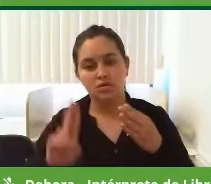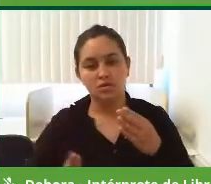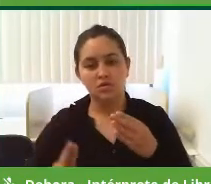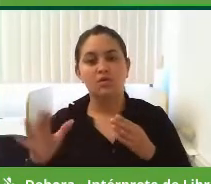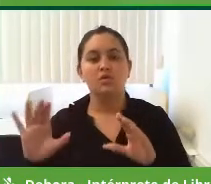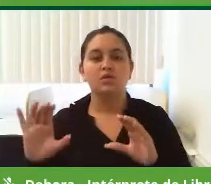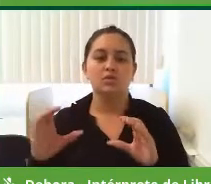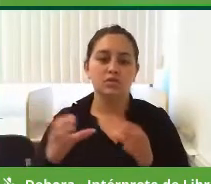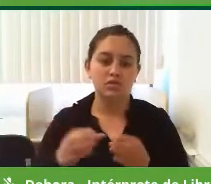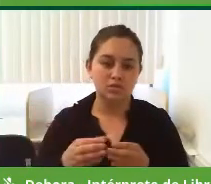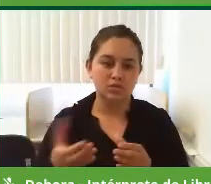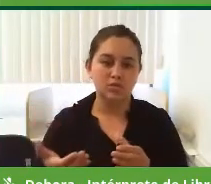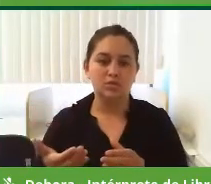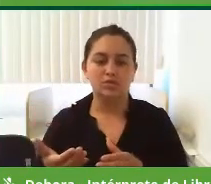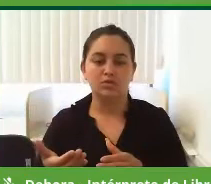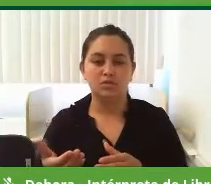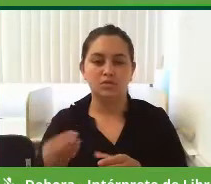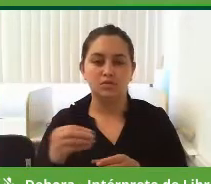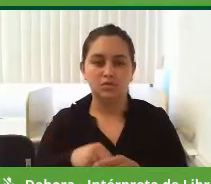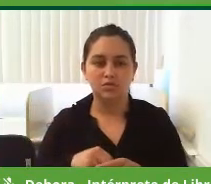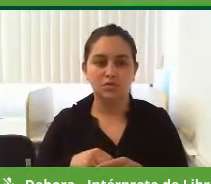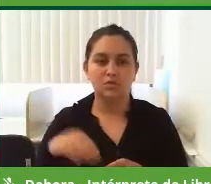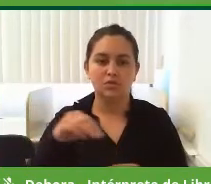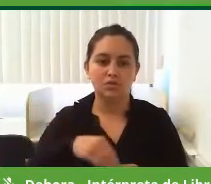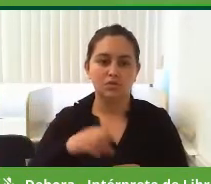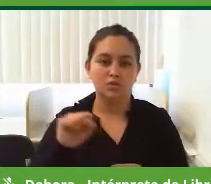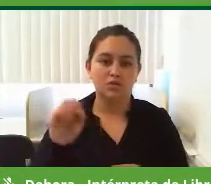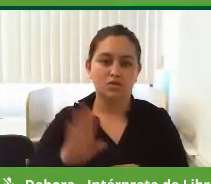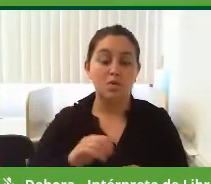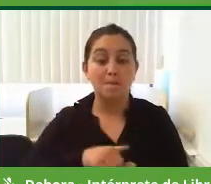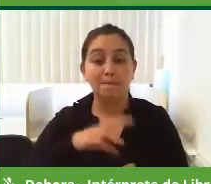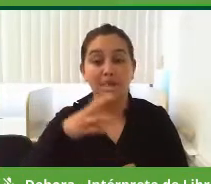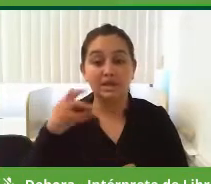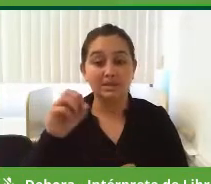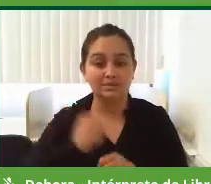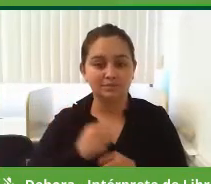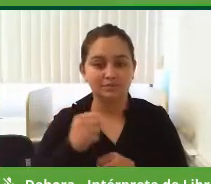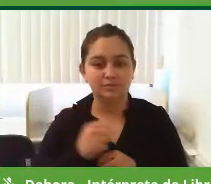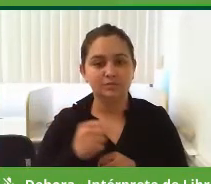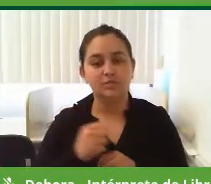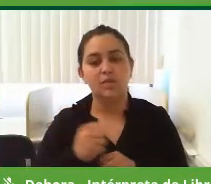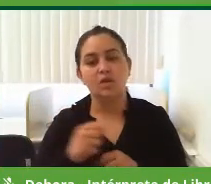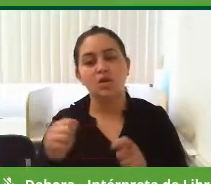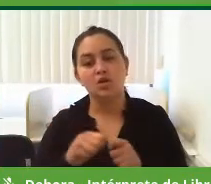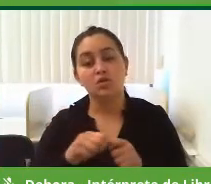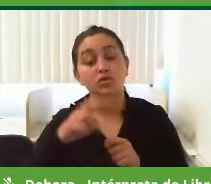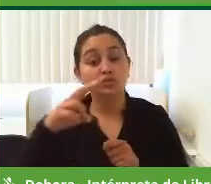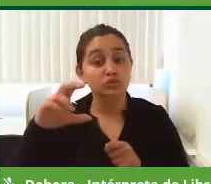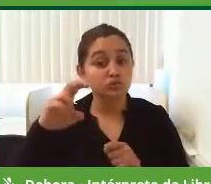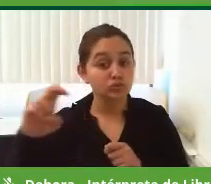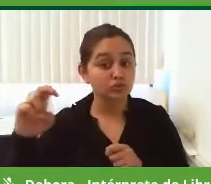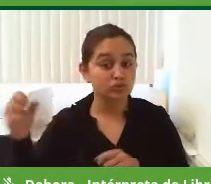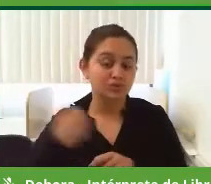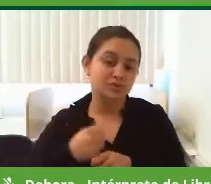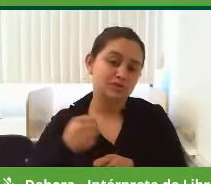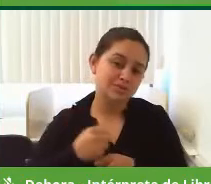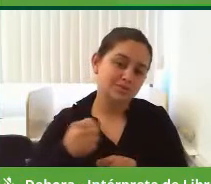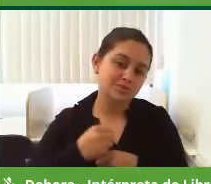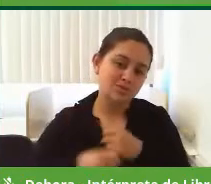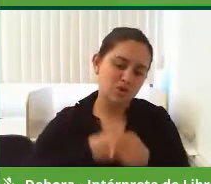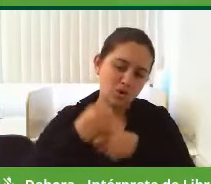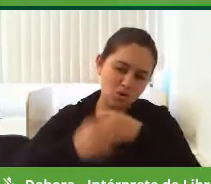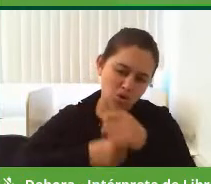comunitária. Ela está no município de São Bento há mais de 30 anos. Ela está completando esse ano 55 anos de universidade.